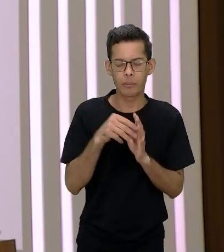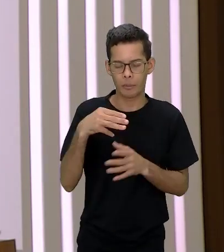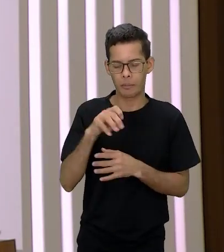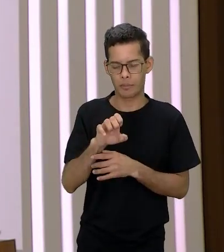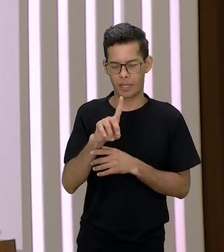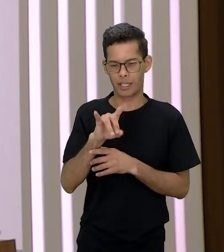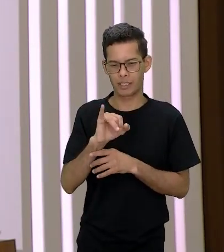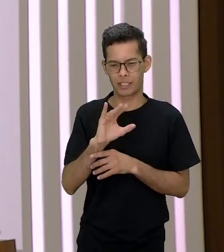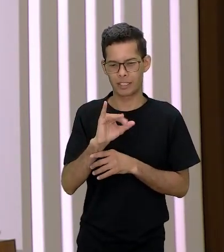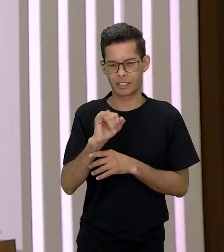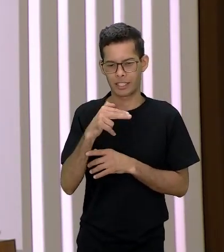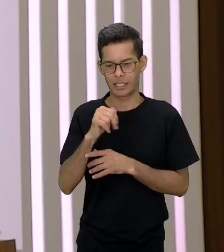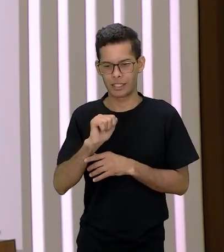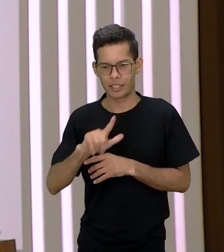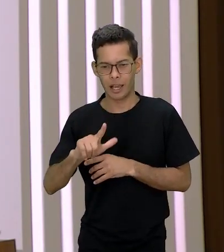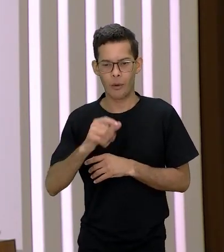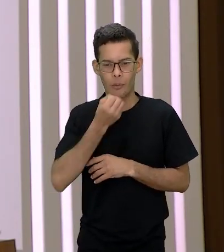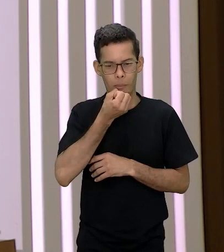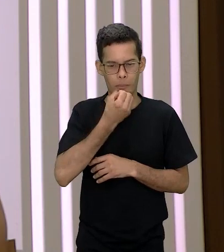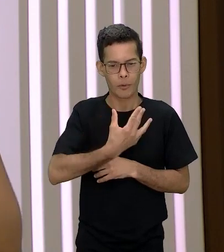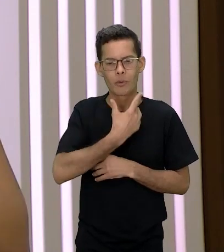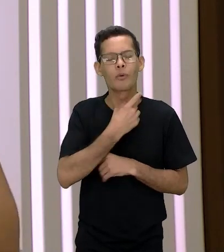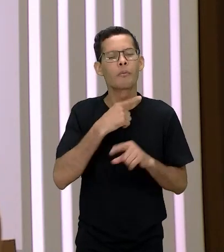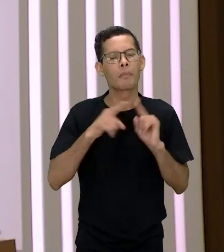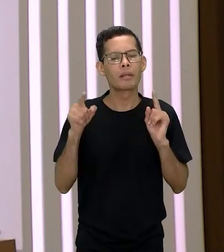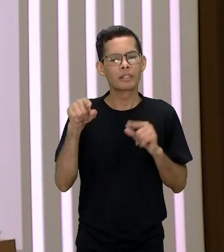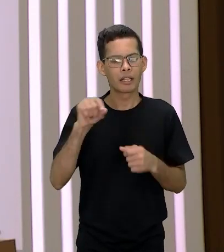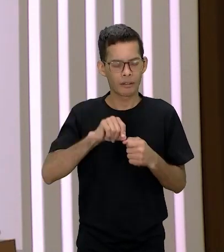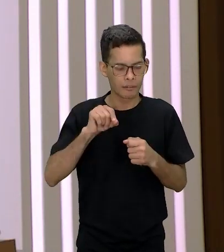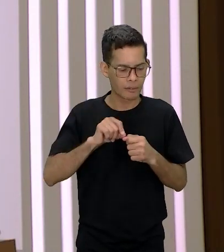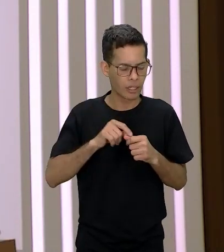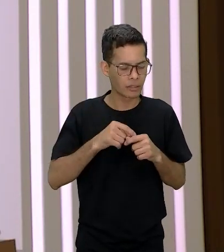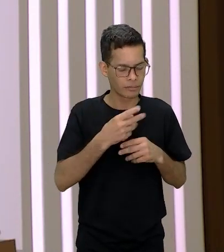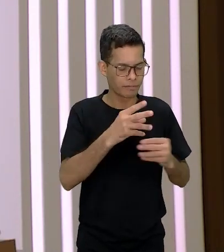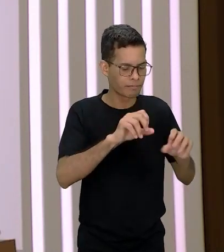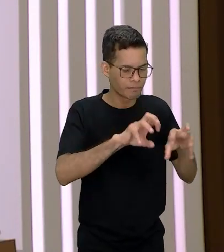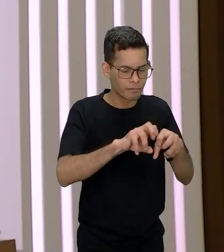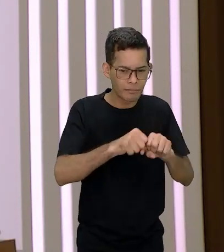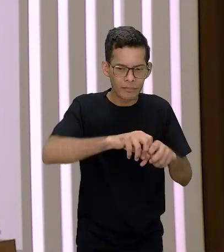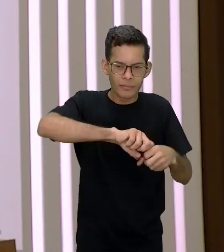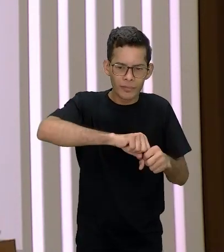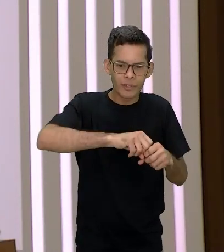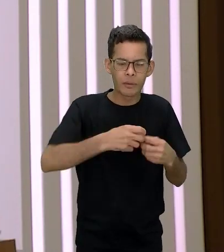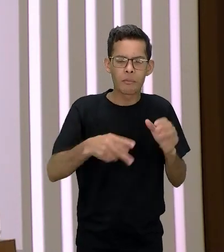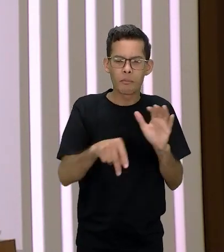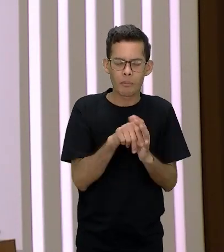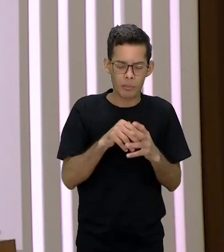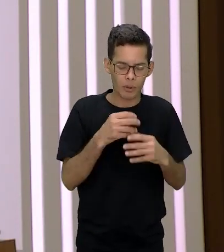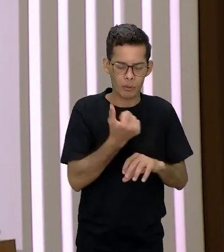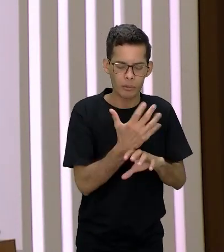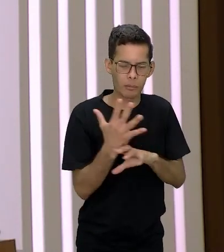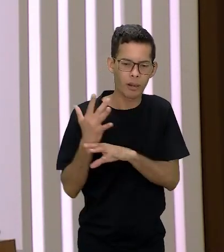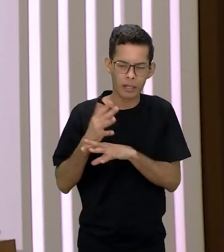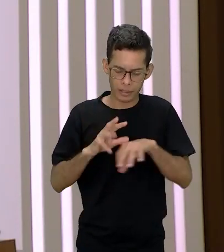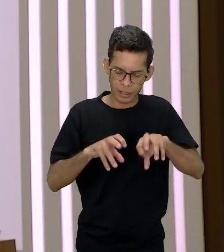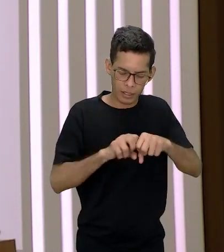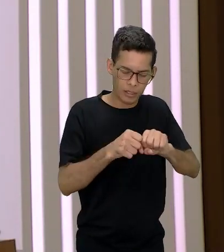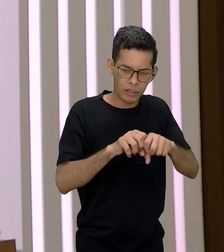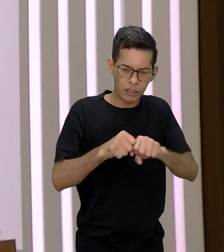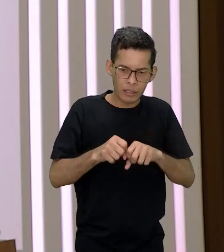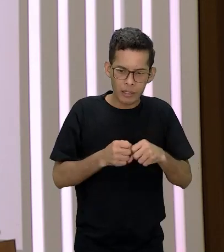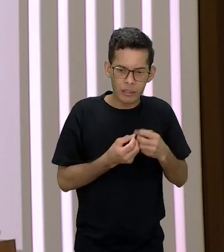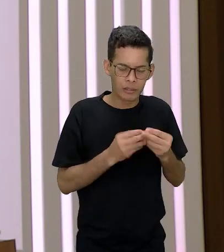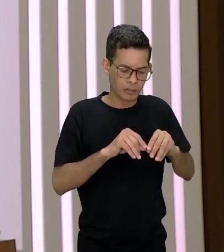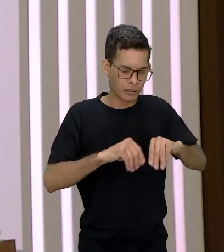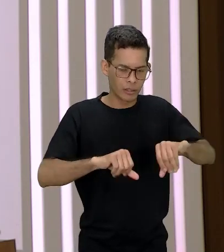então ela faz toda a cura dela todo o trabalho dela é feito com ervas com plantas que são encontradas em